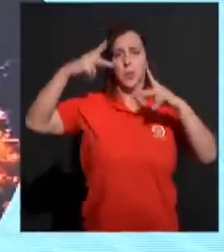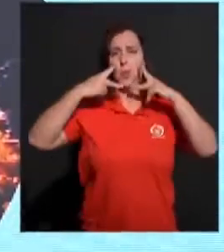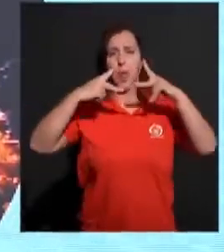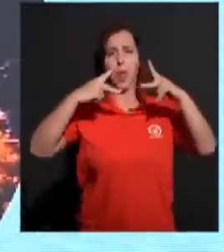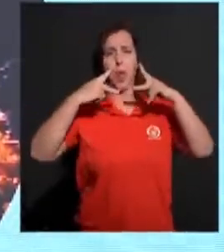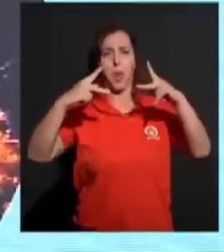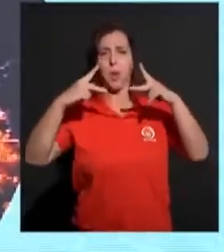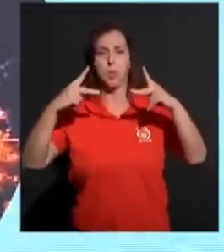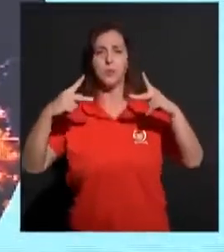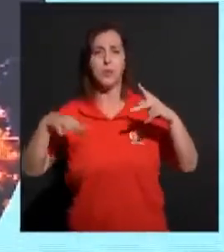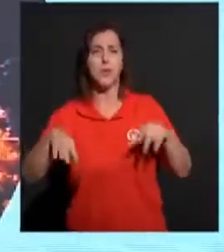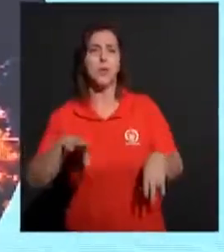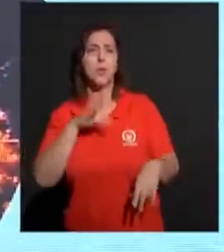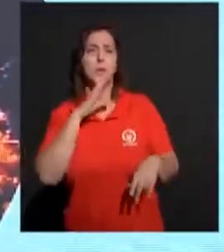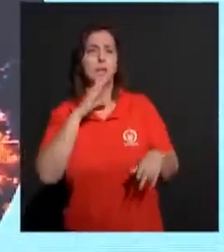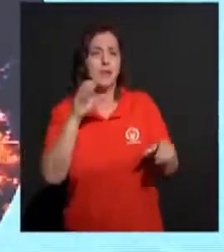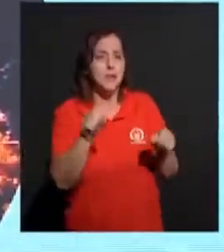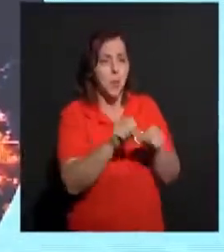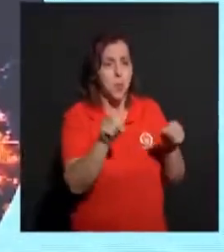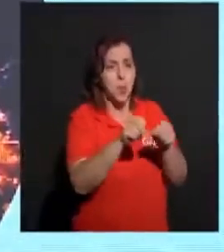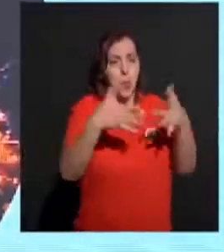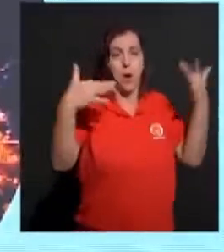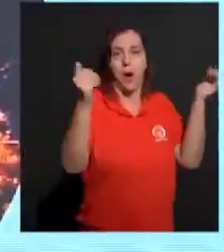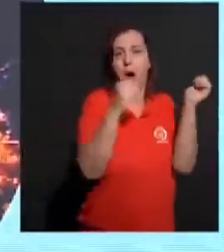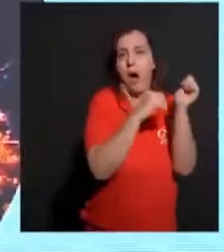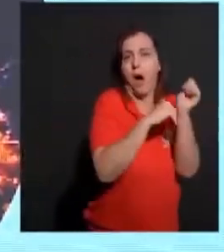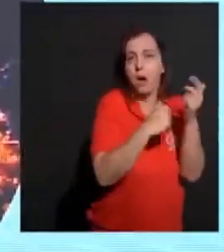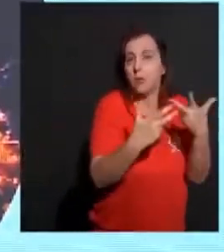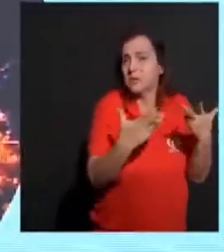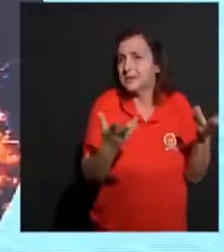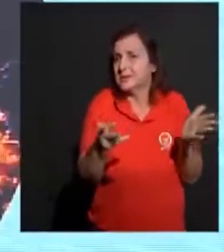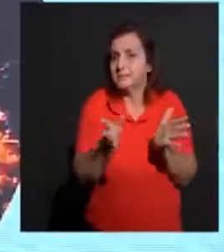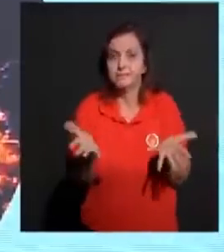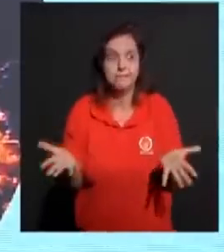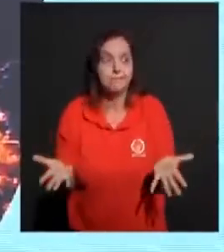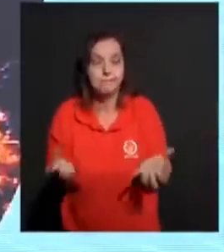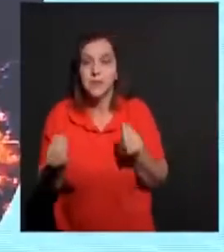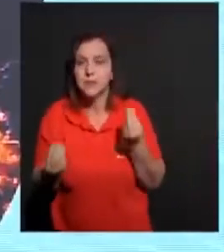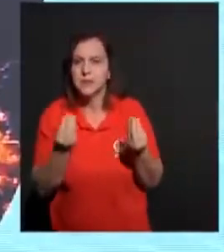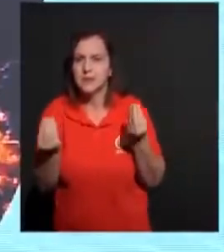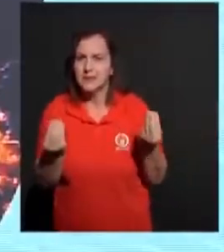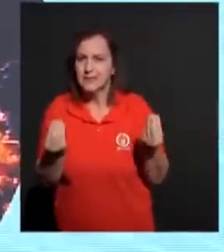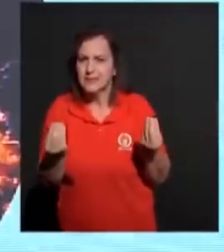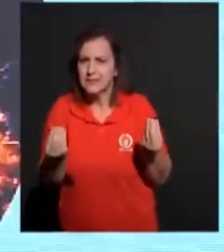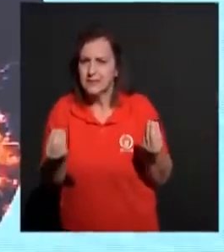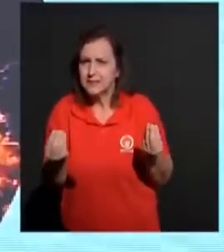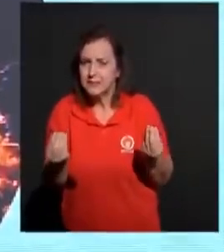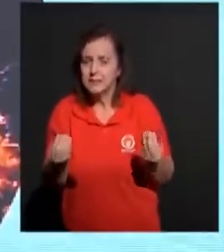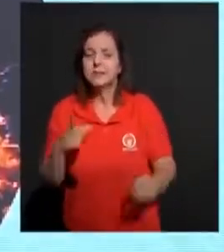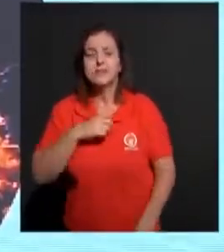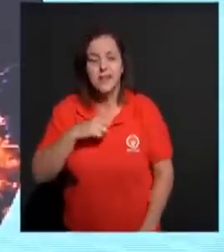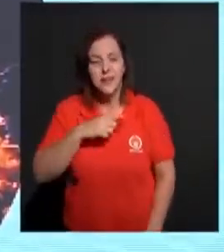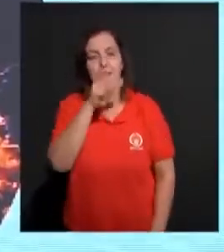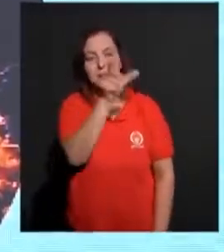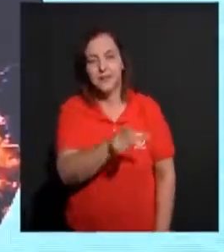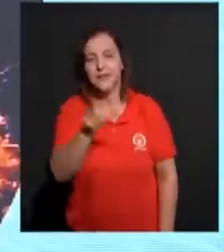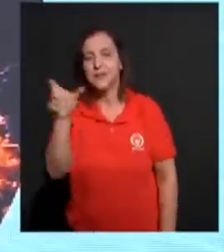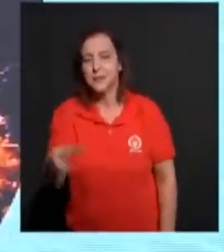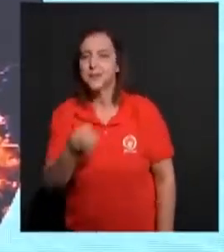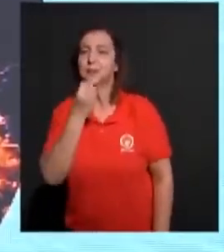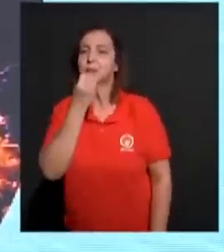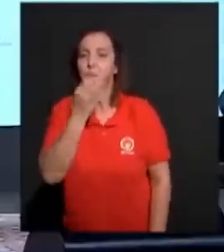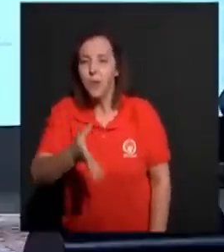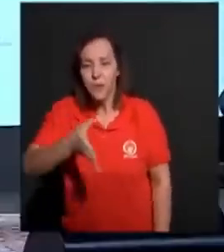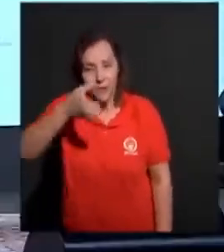conhecessem todos os mistérios. Nós temos tantas pessoas que são tão boas, que tem